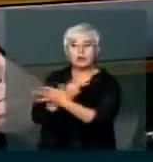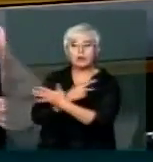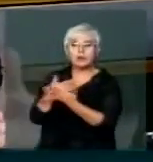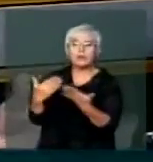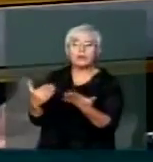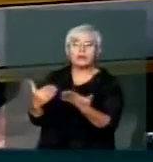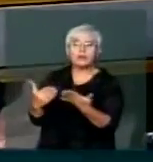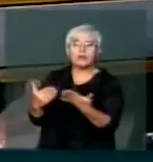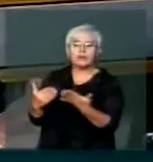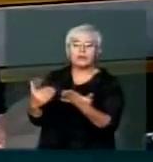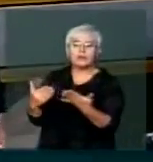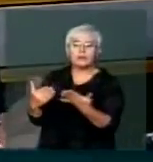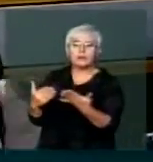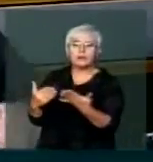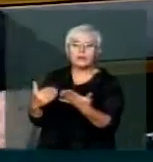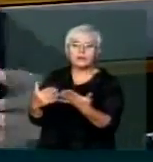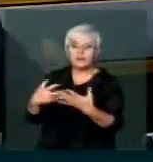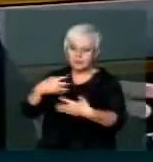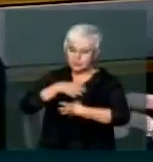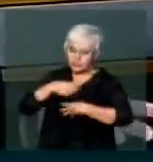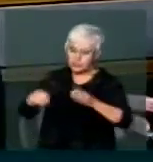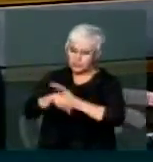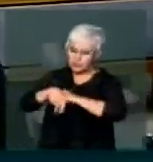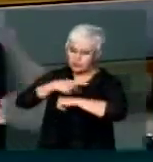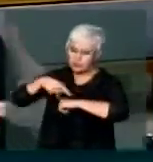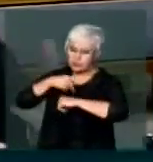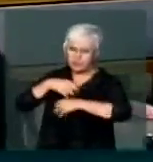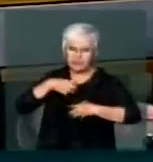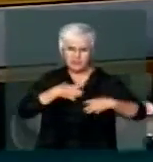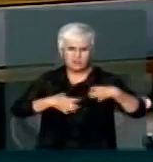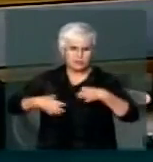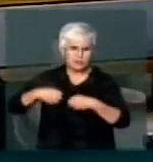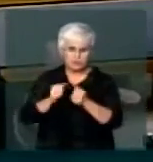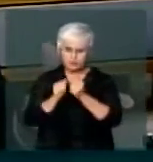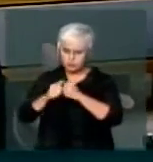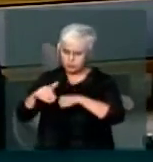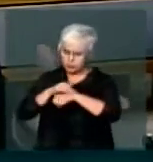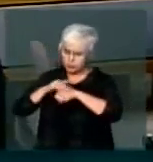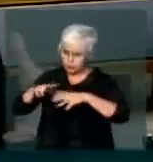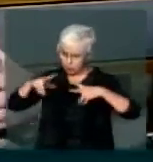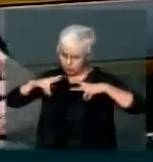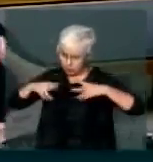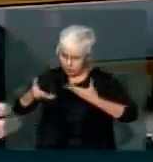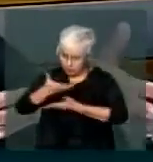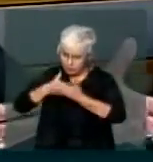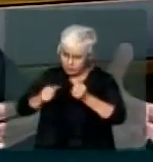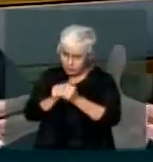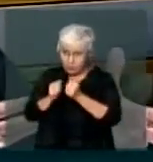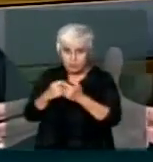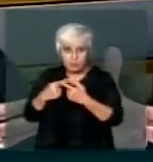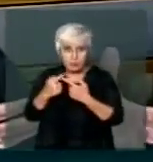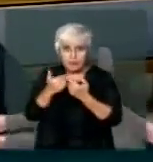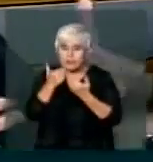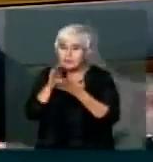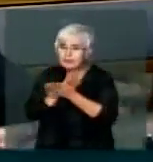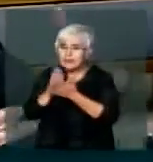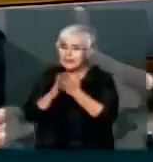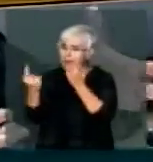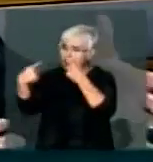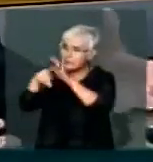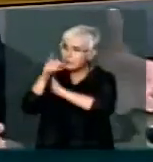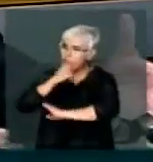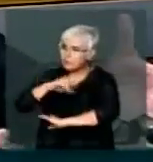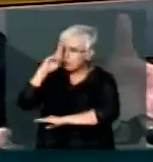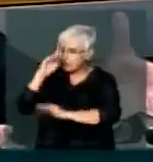Que gerou esse mal estar para o país Numa sessão reservada Numa conversa conosco Porque não pesa nada contra vossa senhoria Do